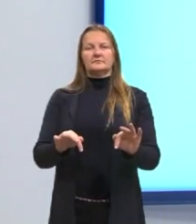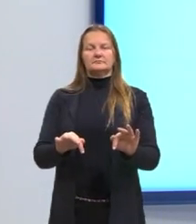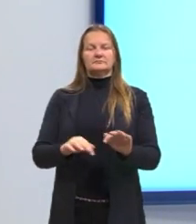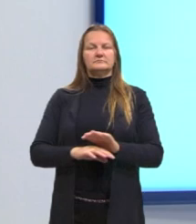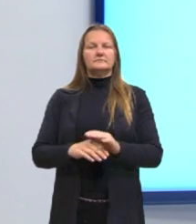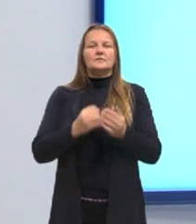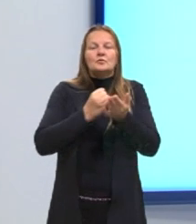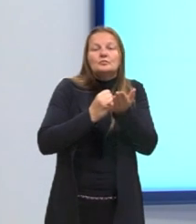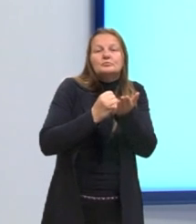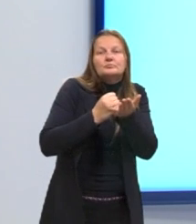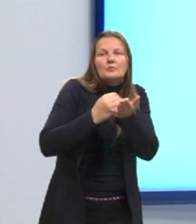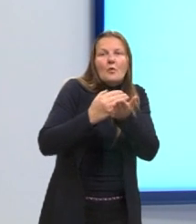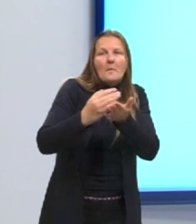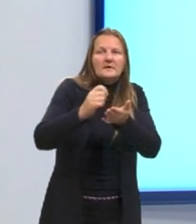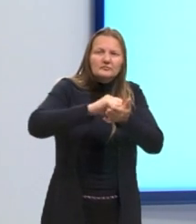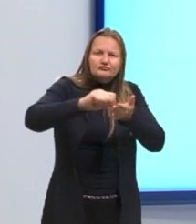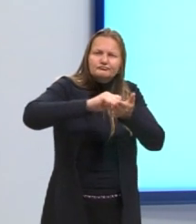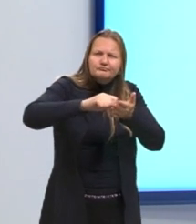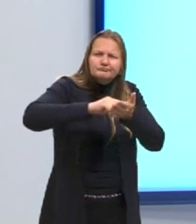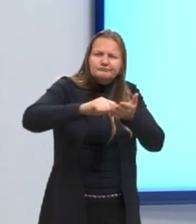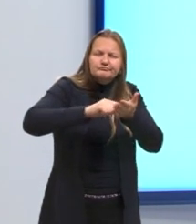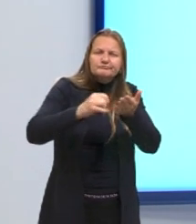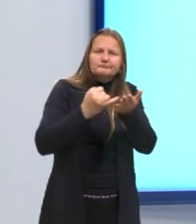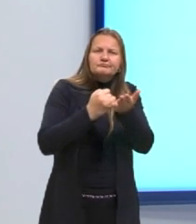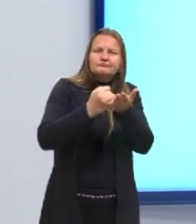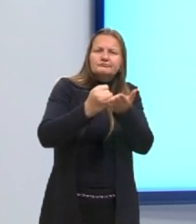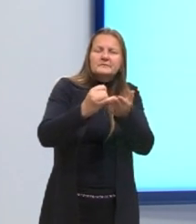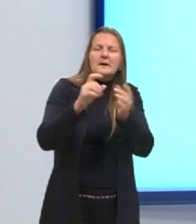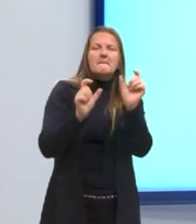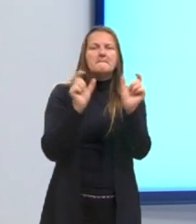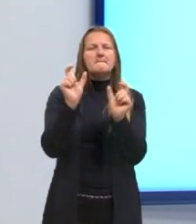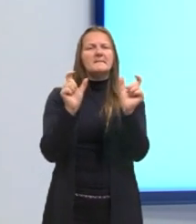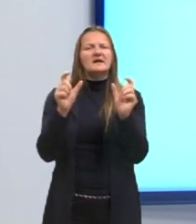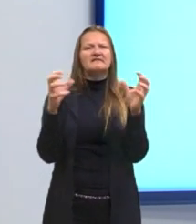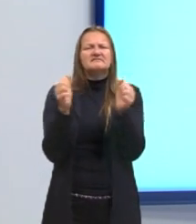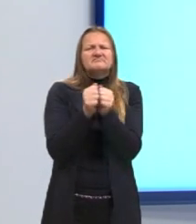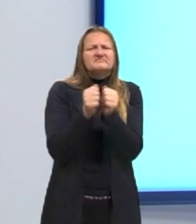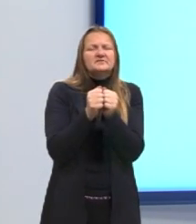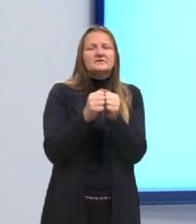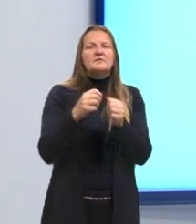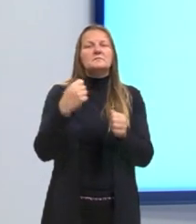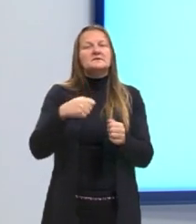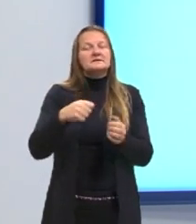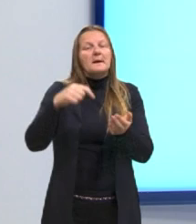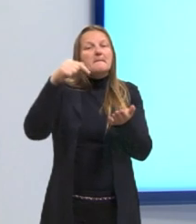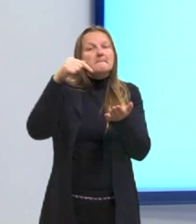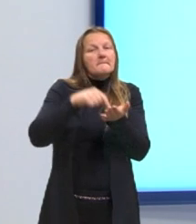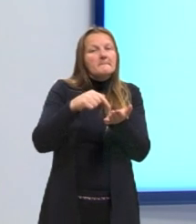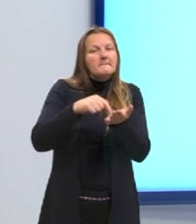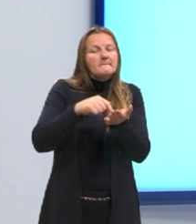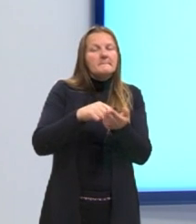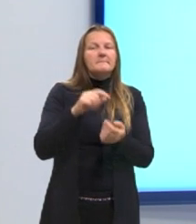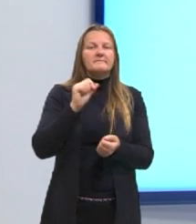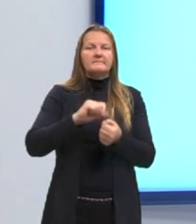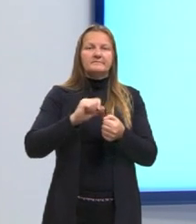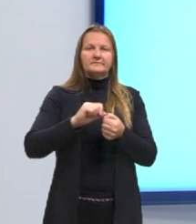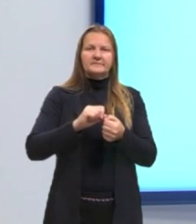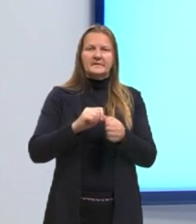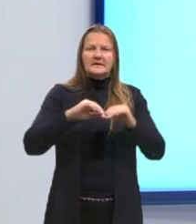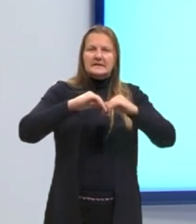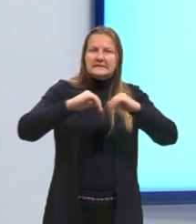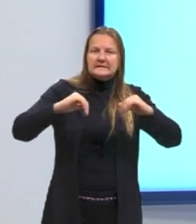introdução, tu não vai escrever muitas palavras amontoadas sem colocar um sinal de pontuação. O a gente faz? A gente